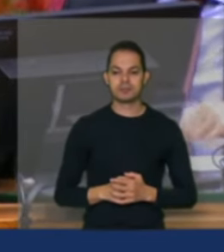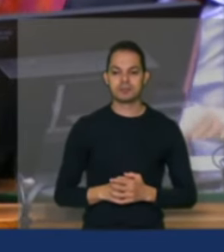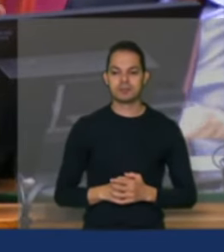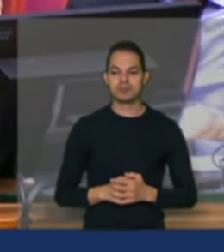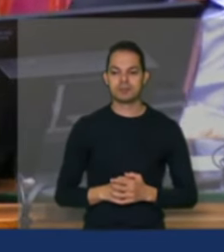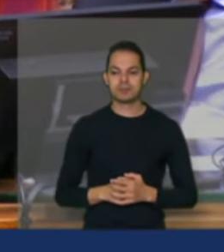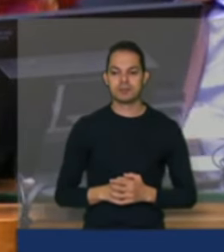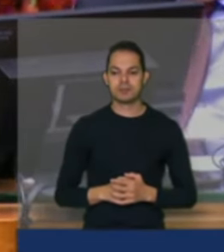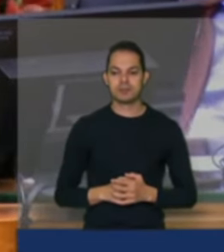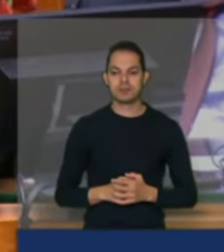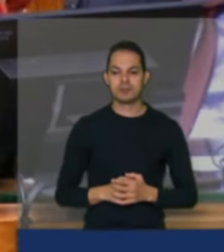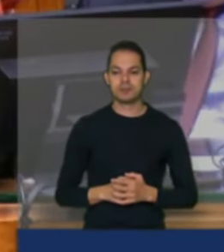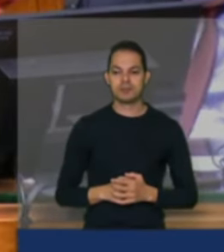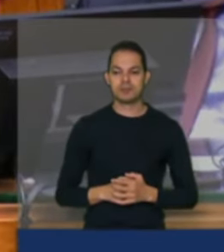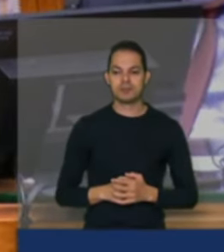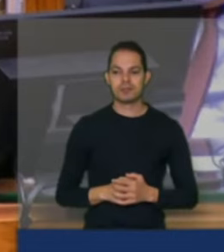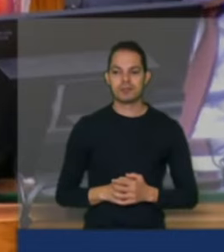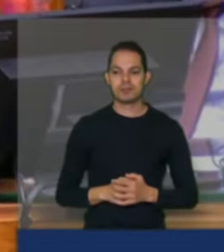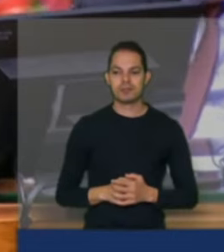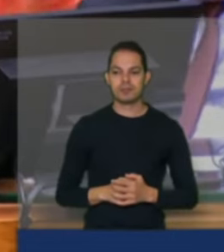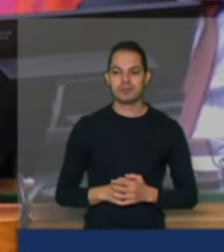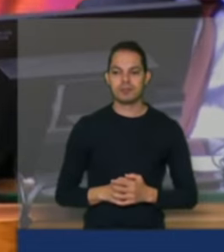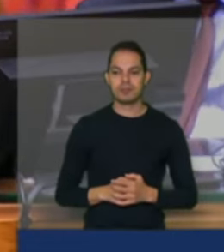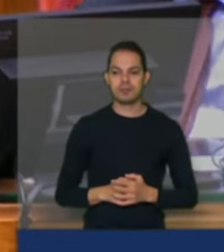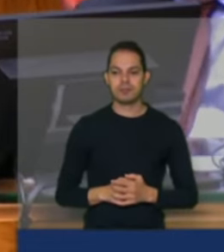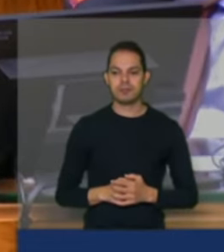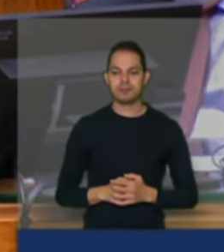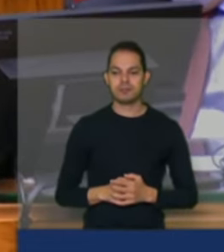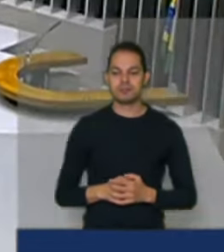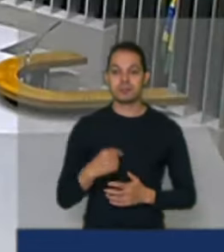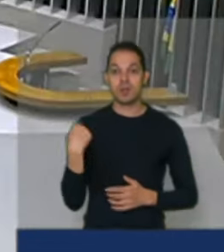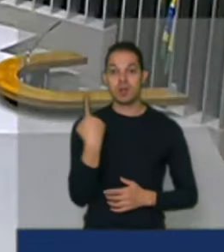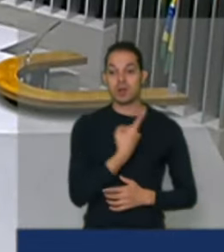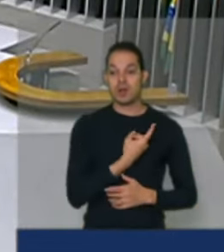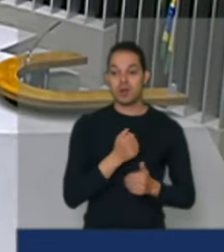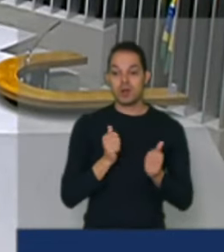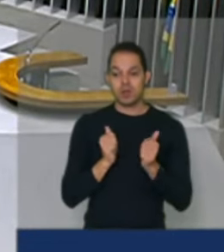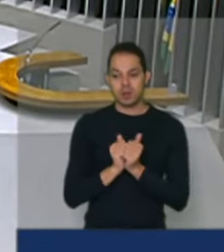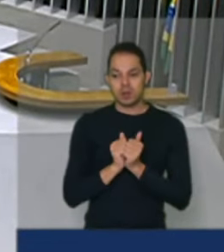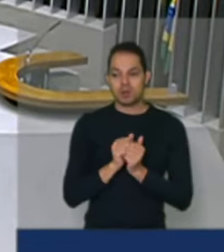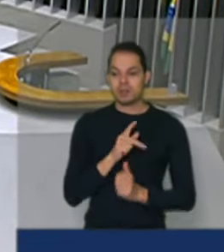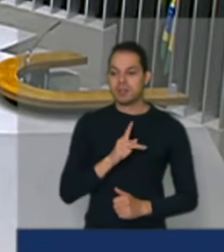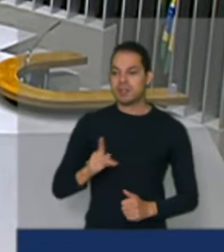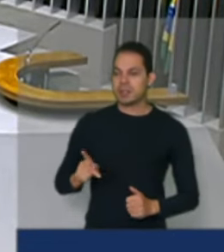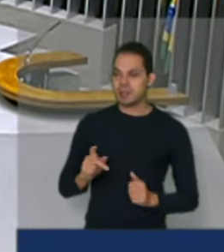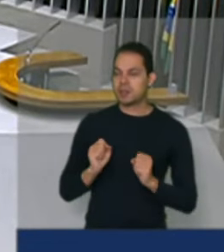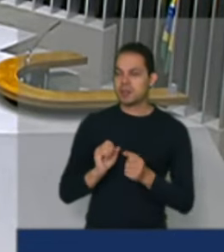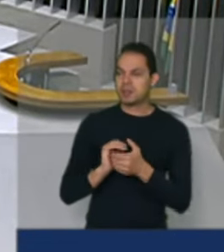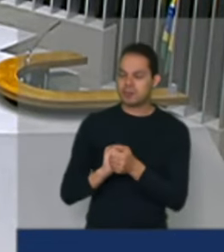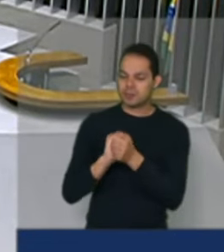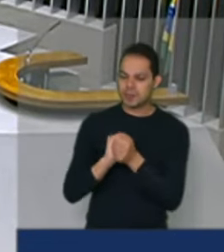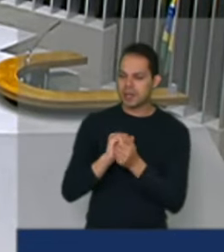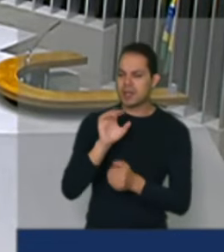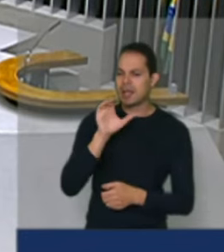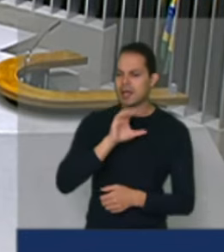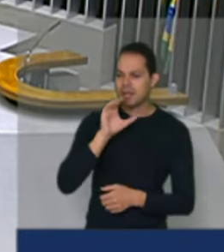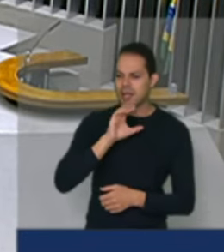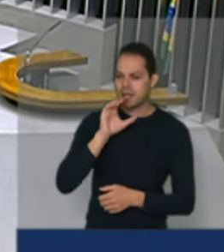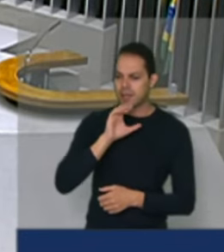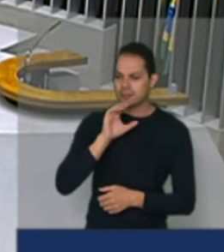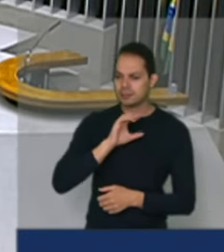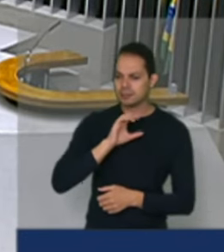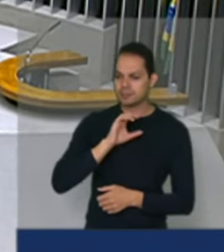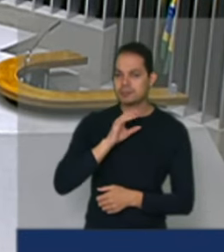saudá-lo que estivemos juntos presidente me permita saudá-lo muito rapidamente estou acompanhado